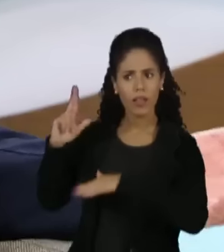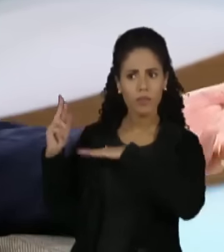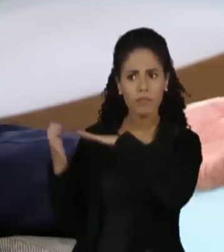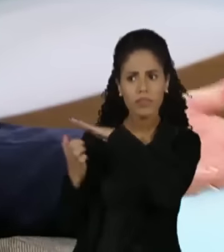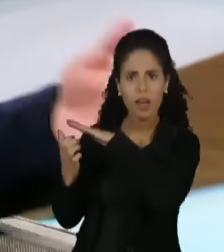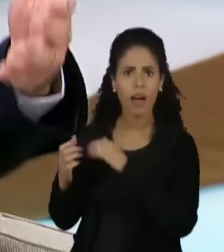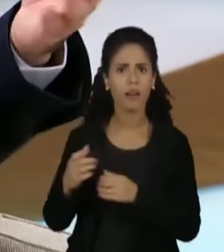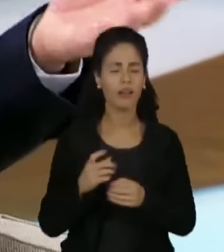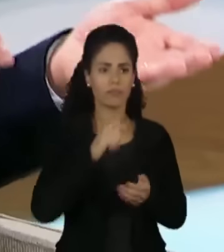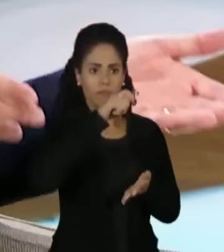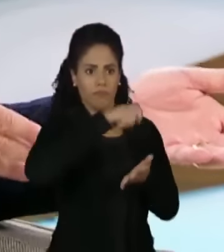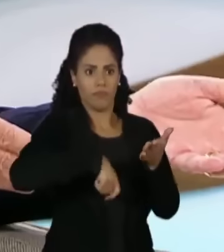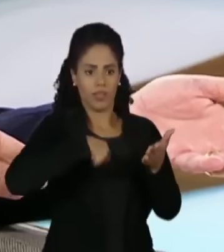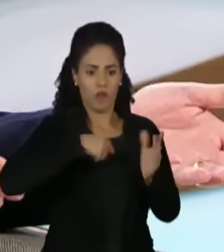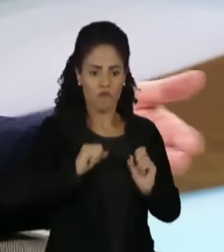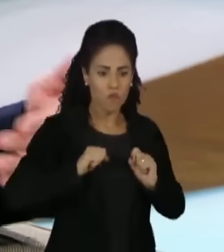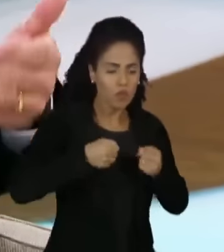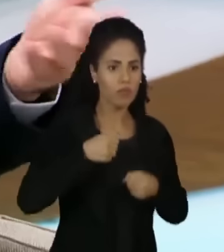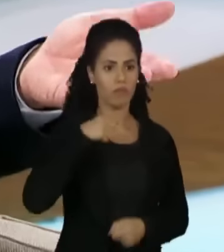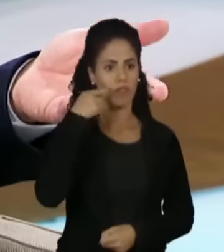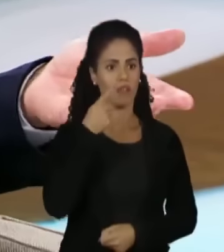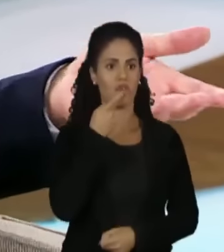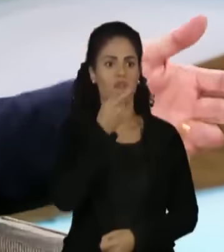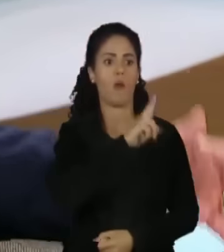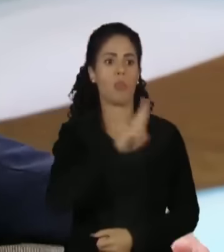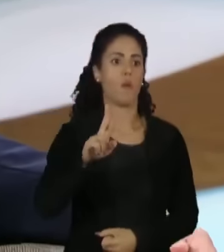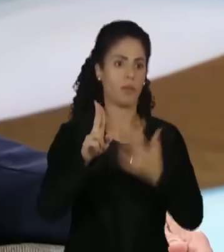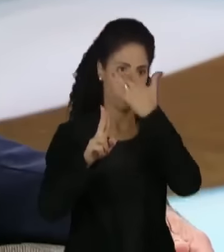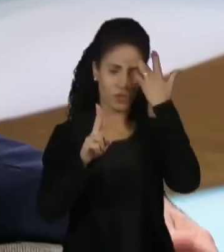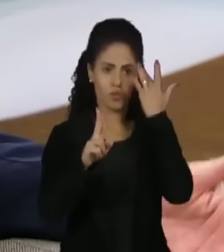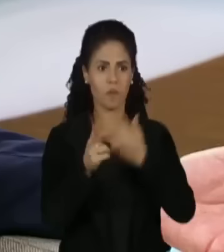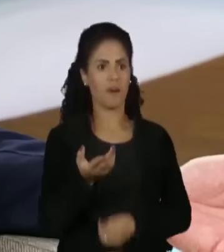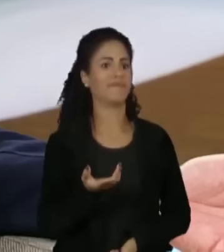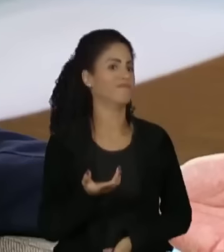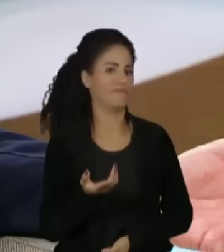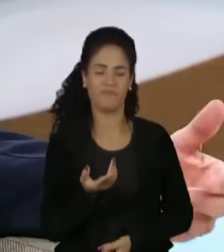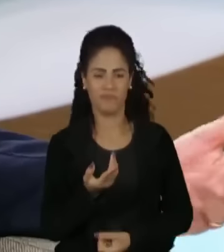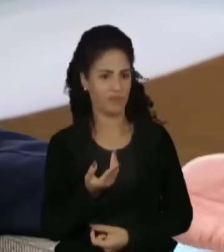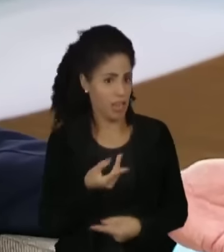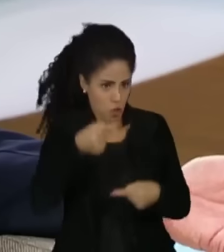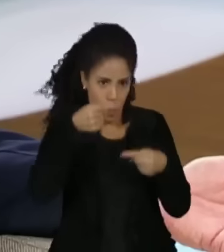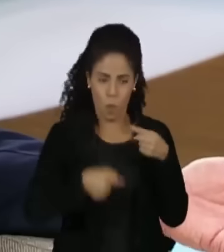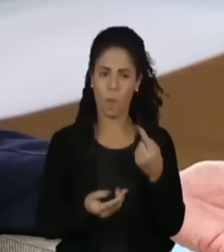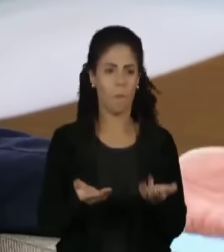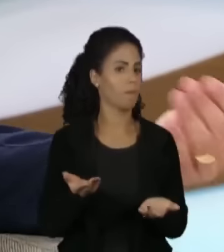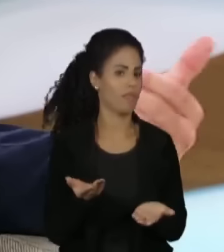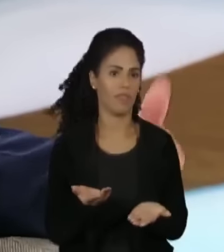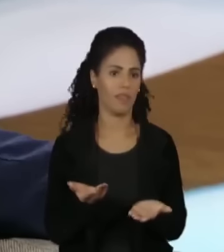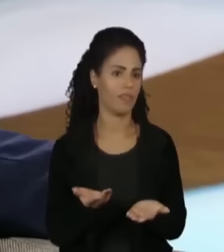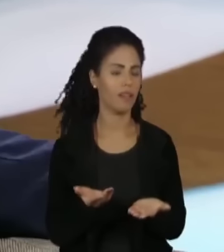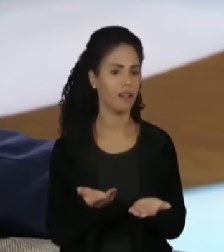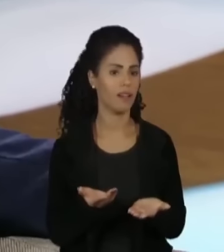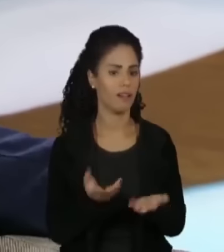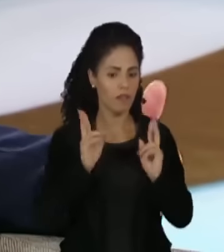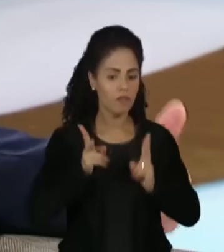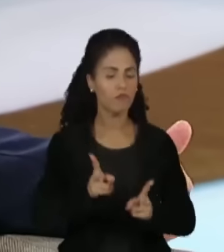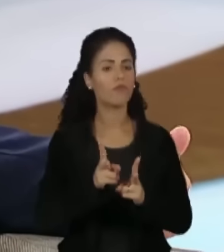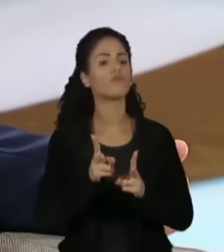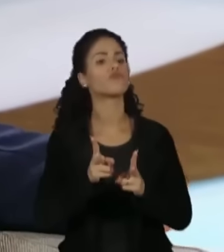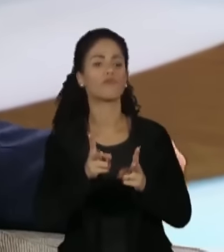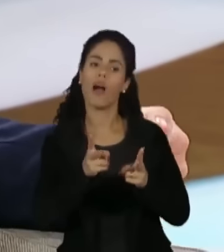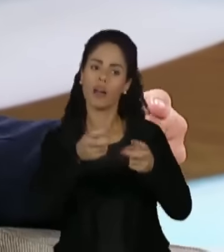por alguém para defender uma demanda sua, privada. Obviamente que eu não vou expor o nome de ninguém e vou continuar atuando